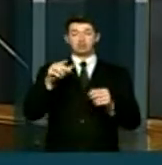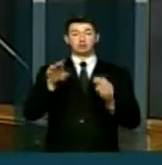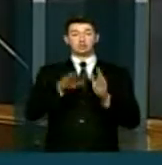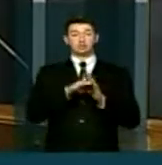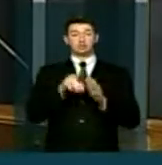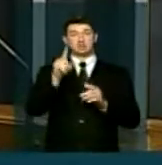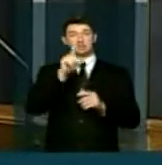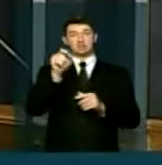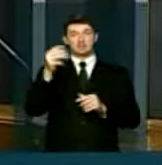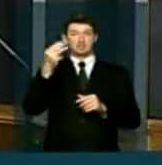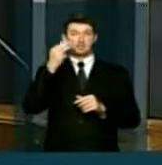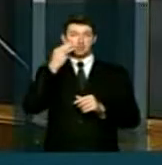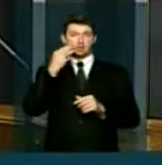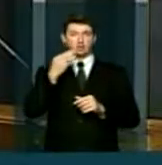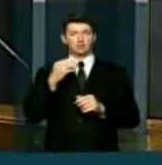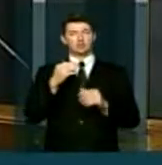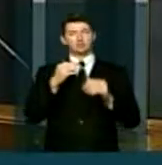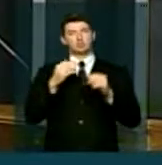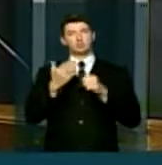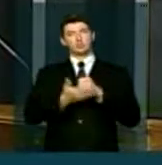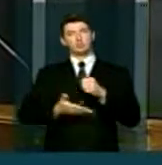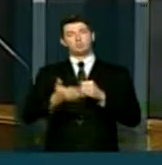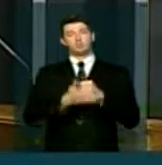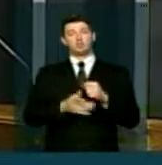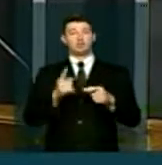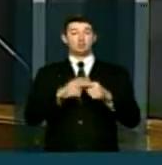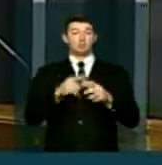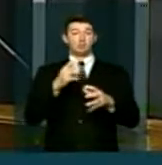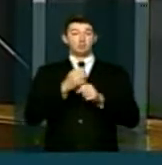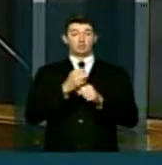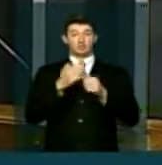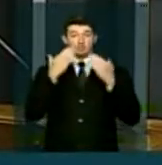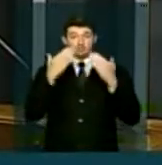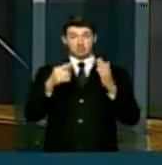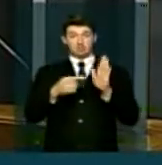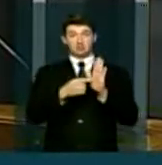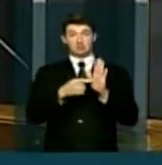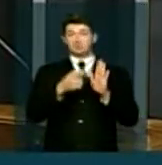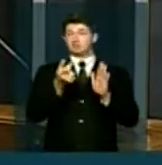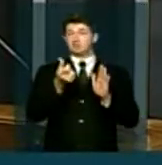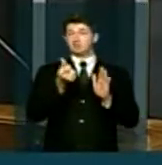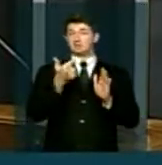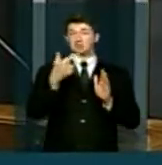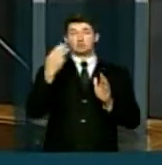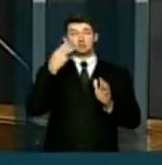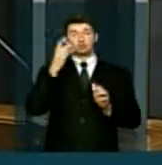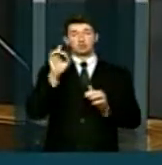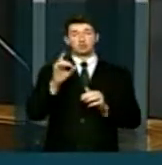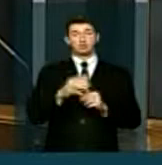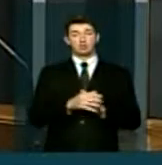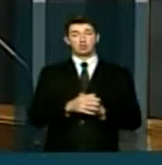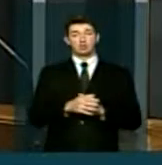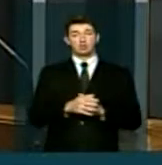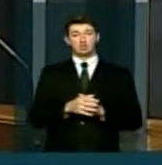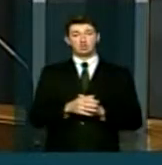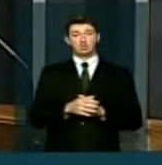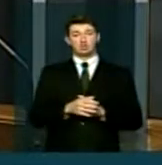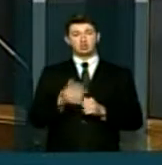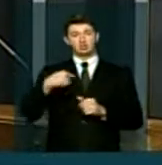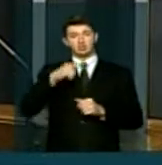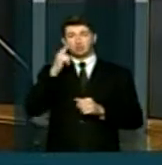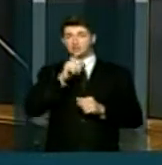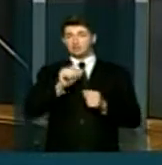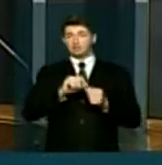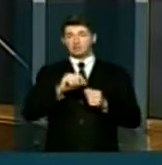R 100 milhões, no mínimo, já que o orçamento apresenta apenas R 62 milhões e que nós façamos